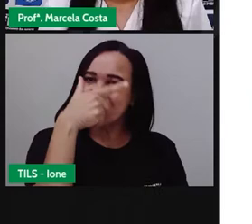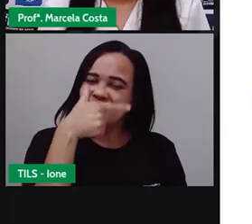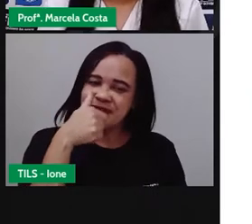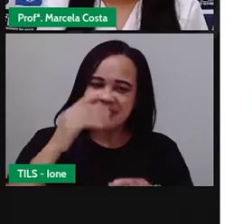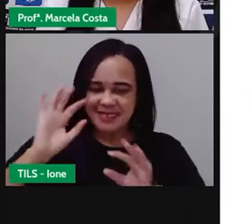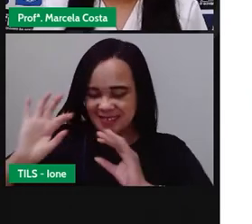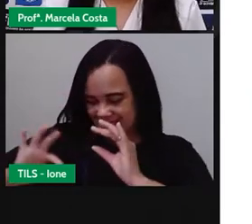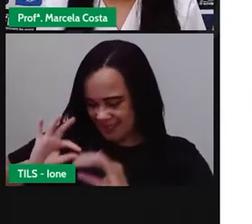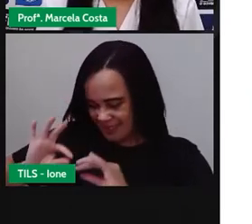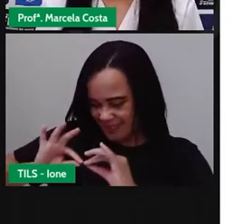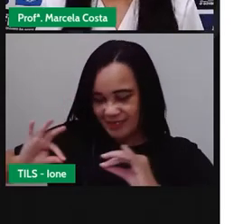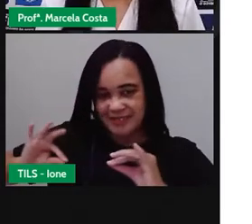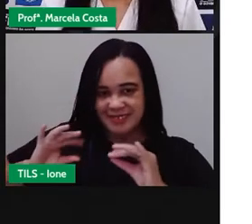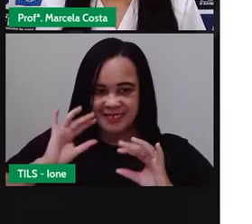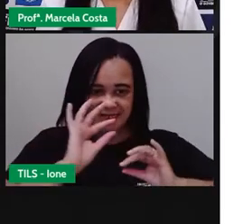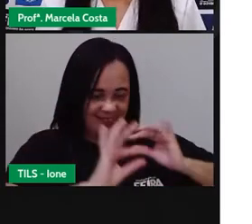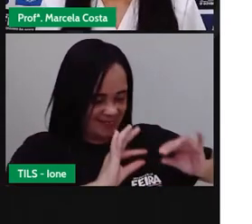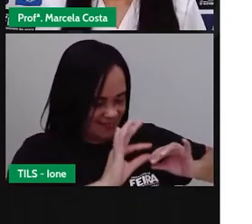Não é isso?